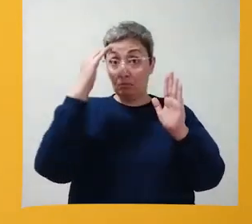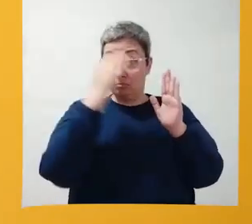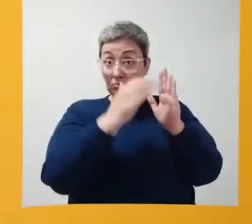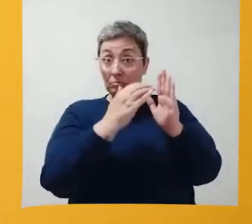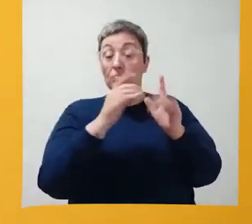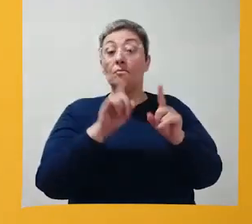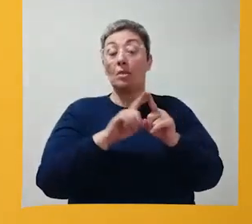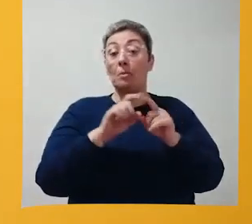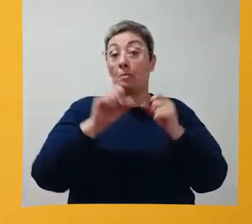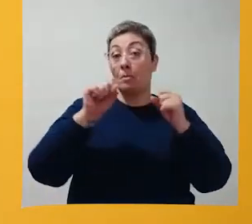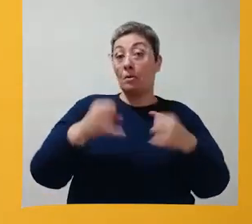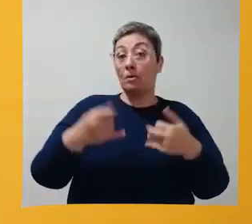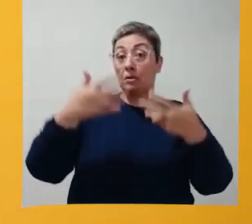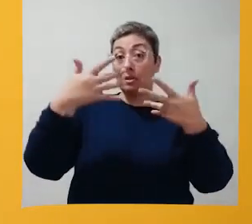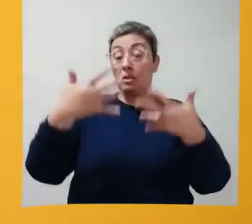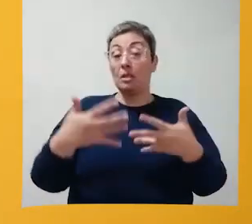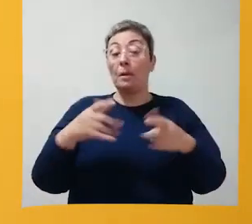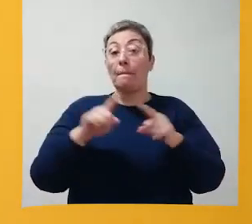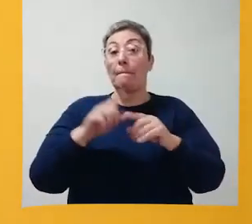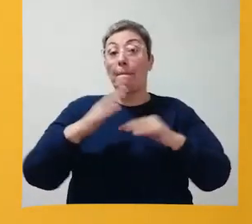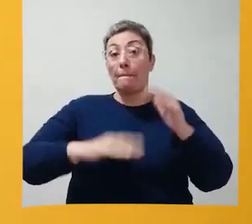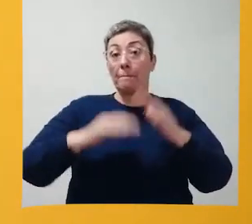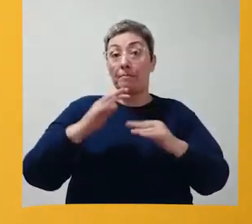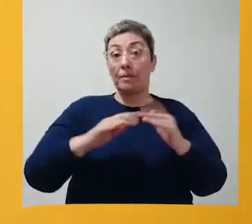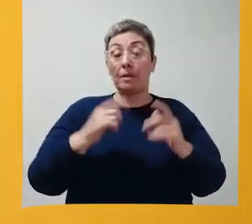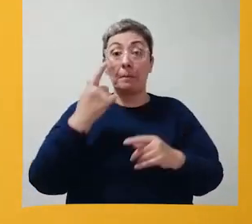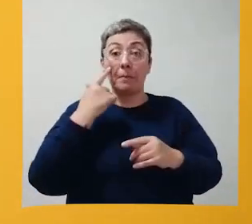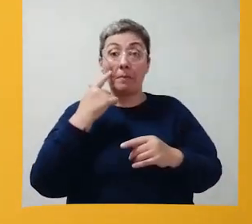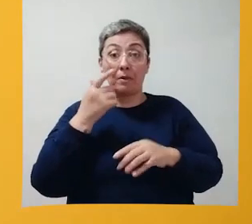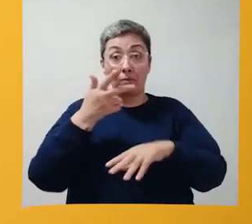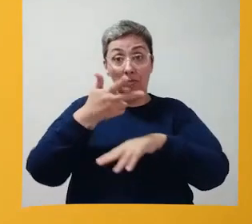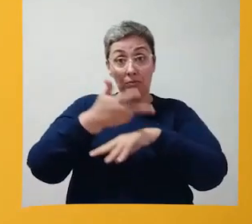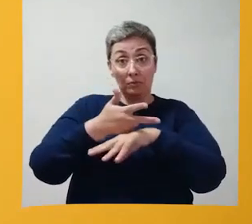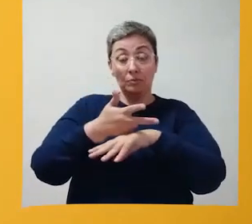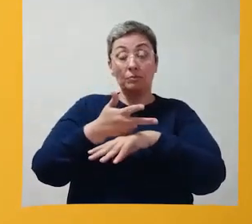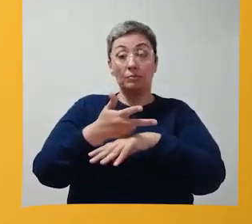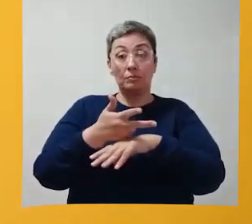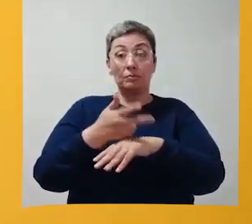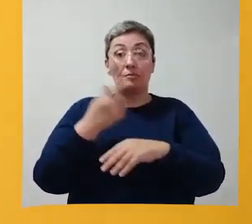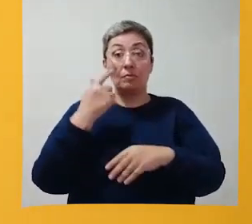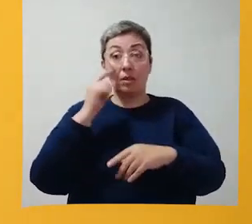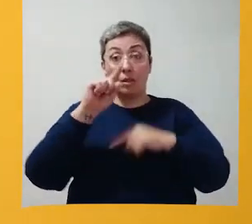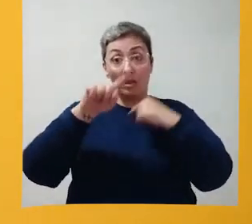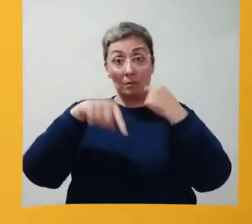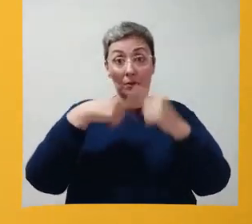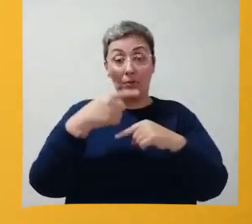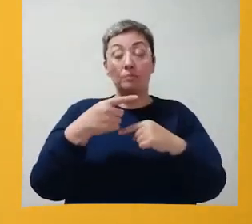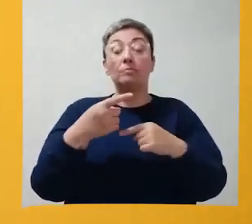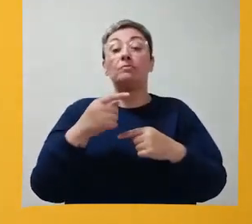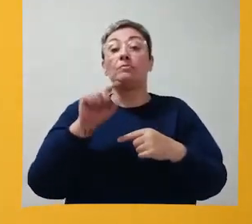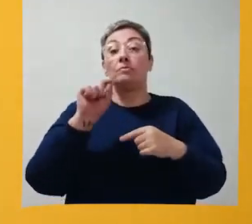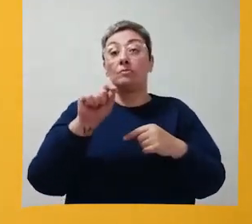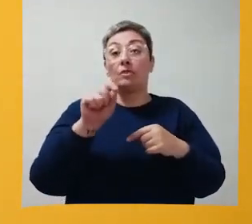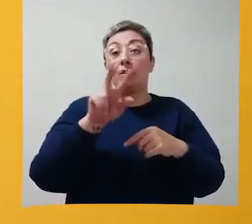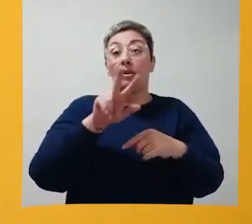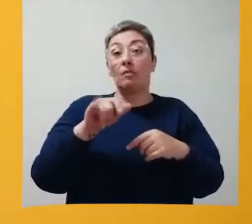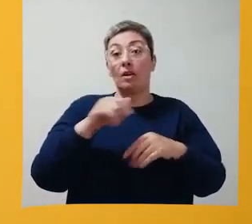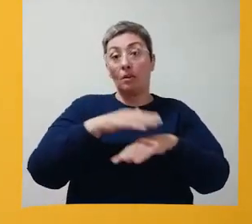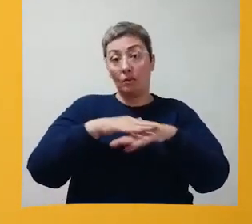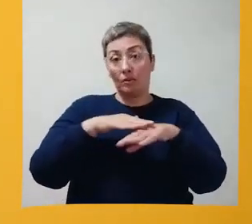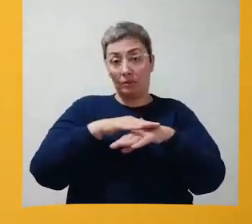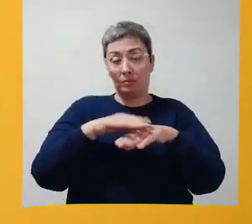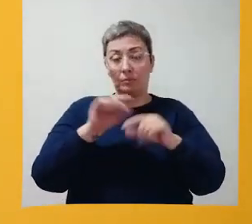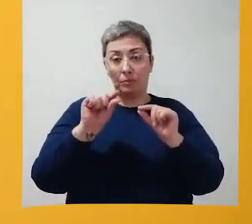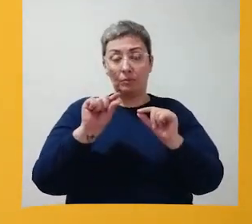Para que eu possa falar dessa atividade, eu quero que você primeiro assista um vídeo e logo em seguida a gente vai